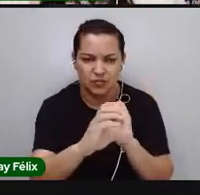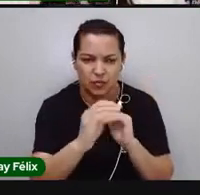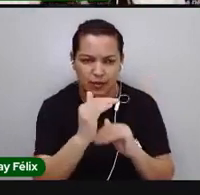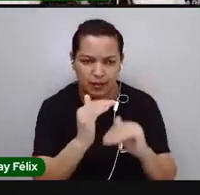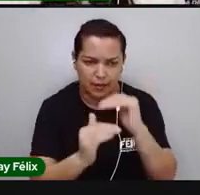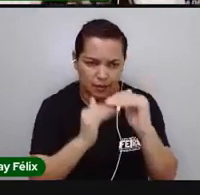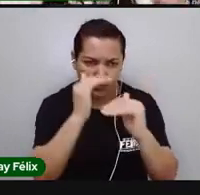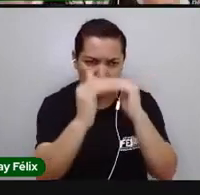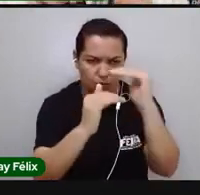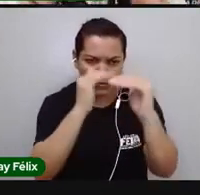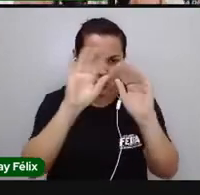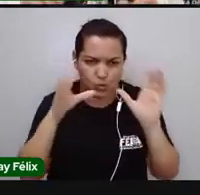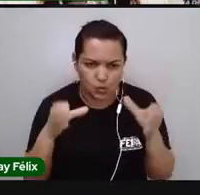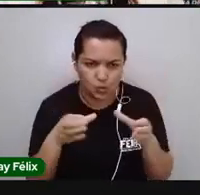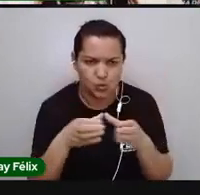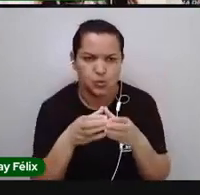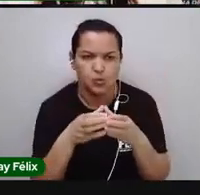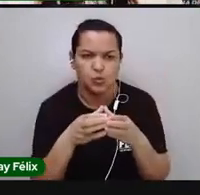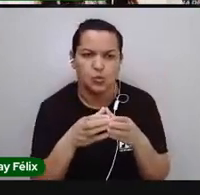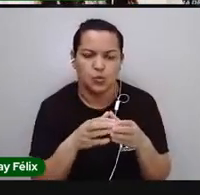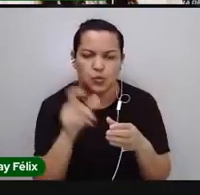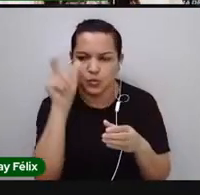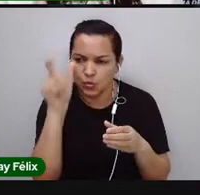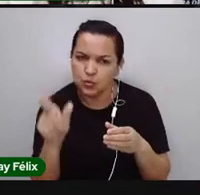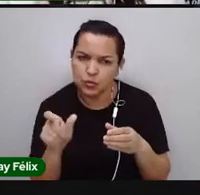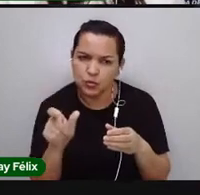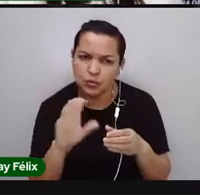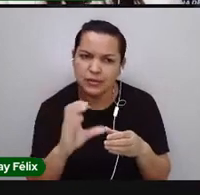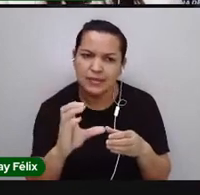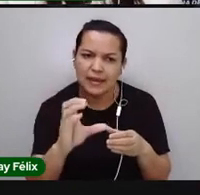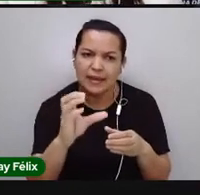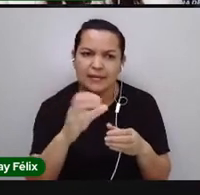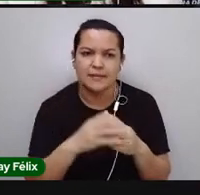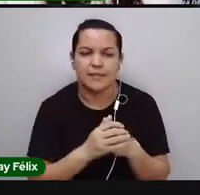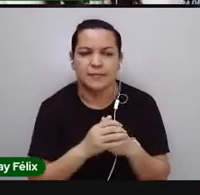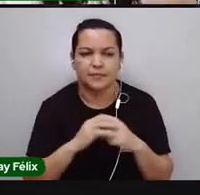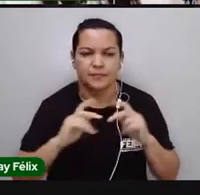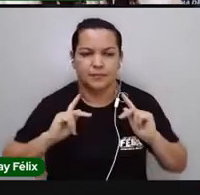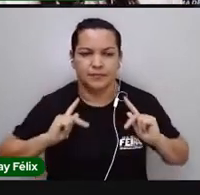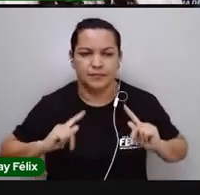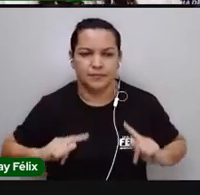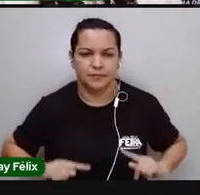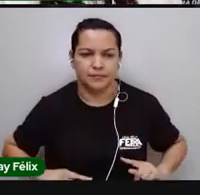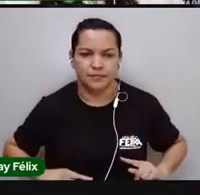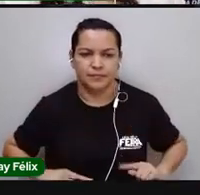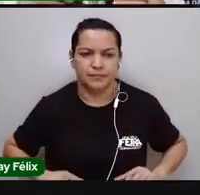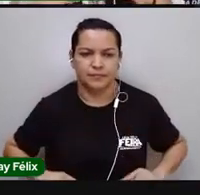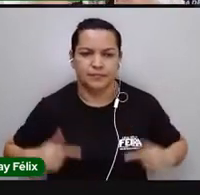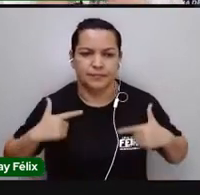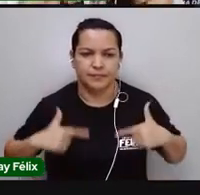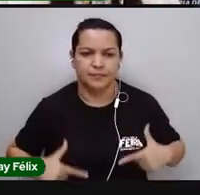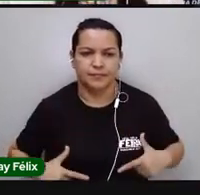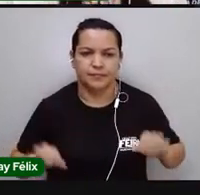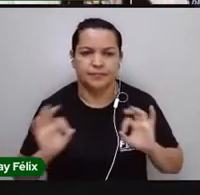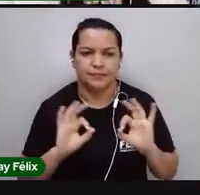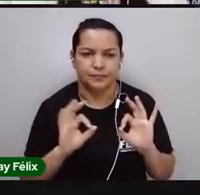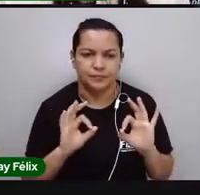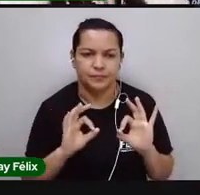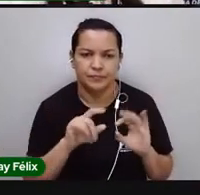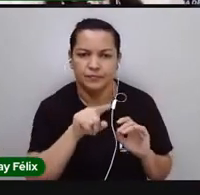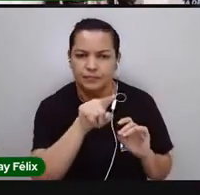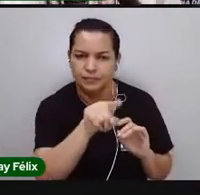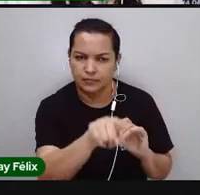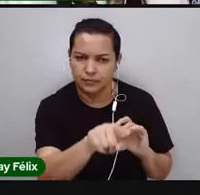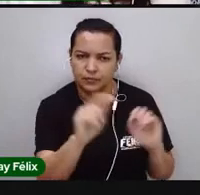coletiva e não neutra. com isso agora, você já tem condições